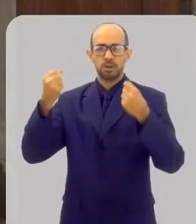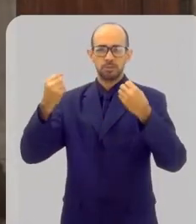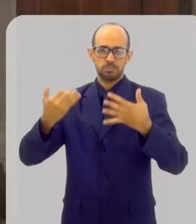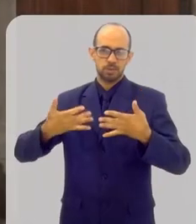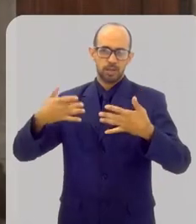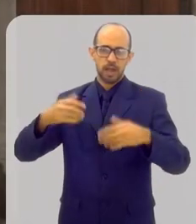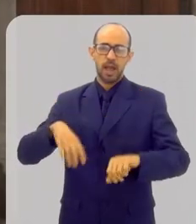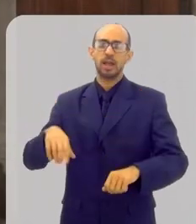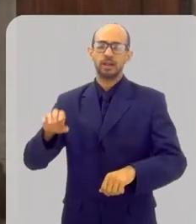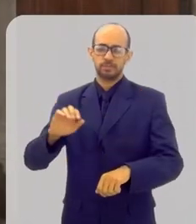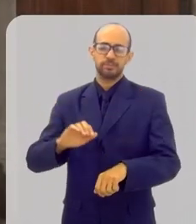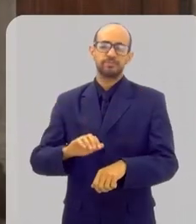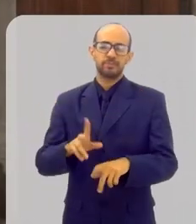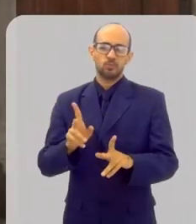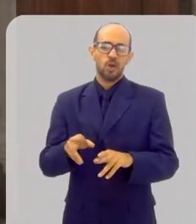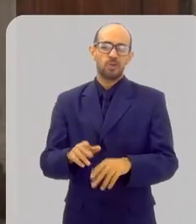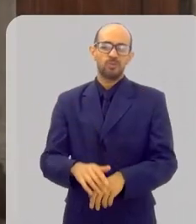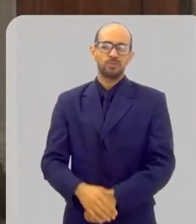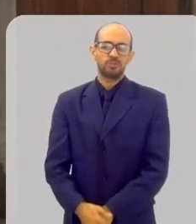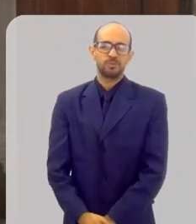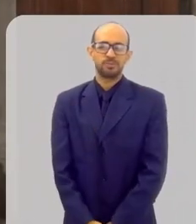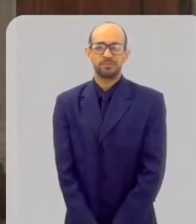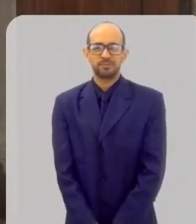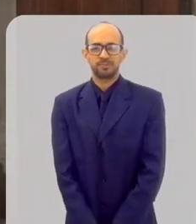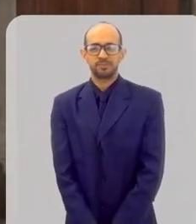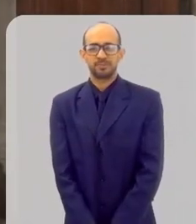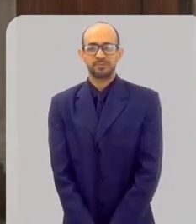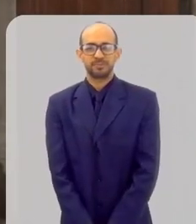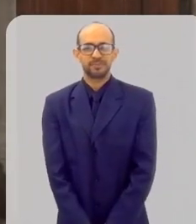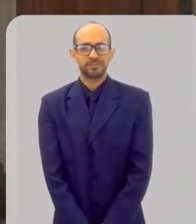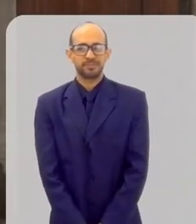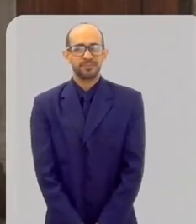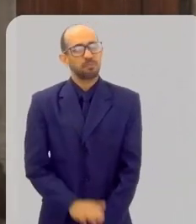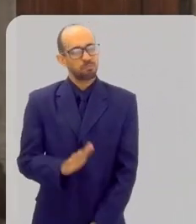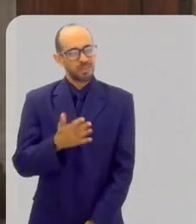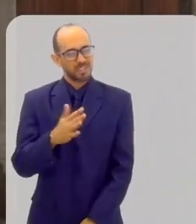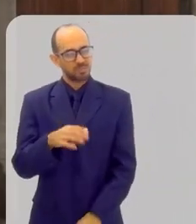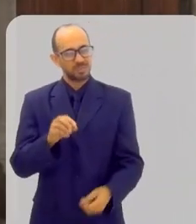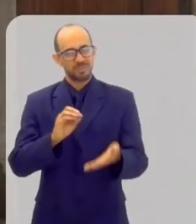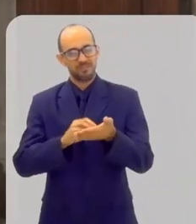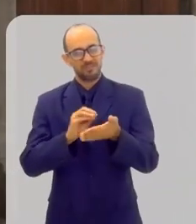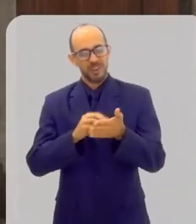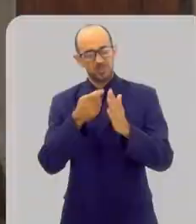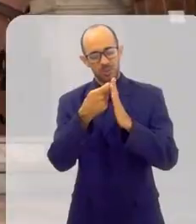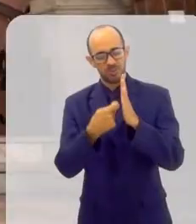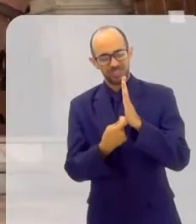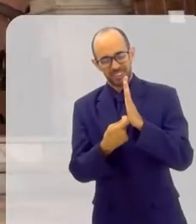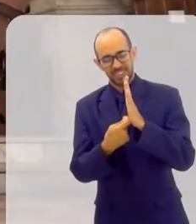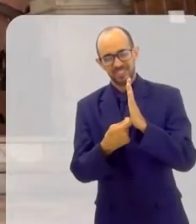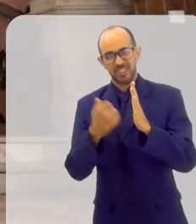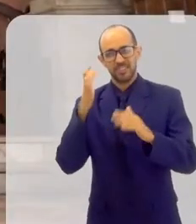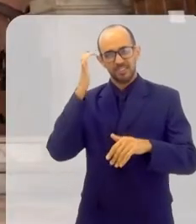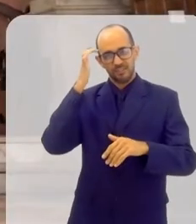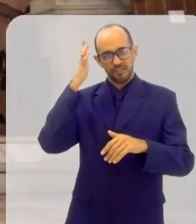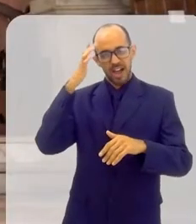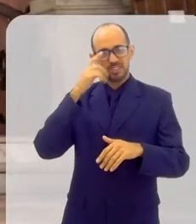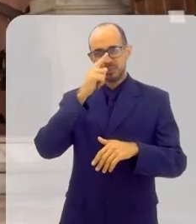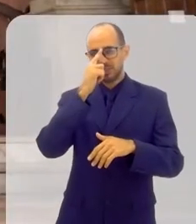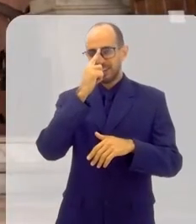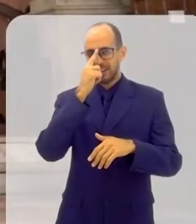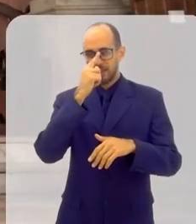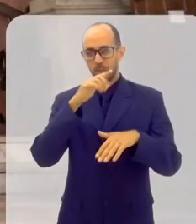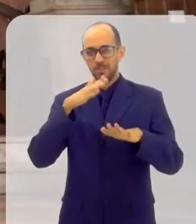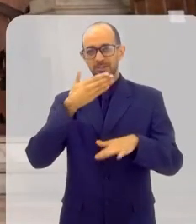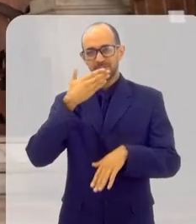Mais ou menos que eu não estou com o texto aqui. Eu tenho mais facilidade com o grego